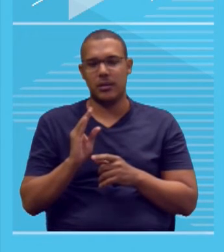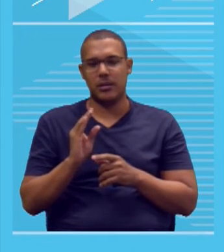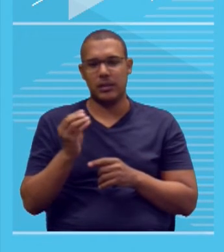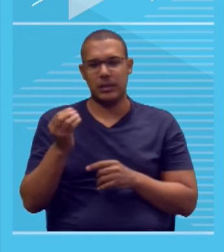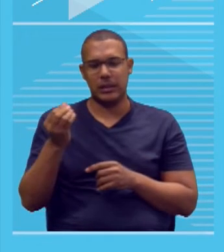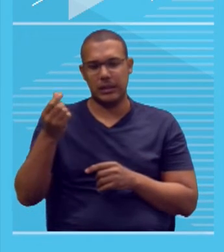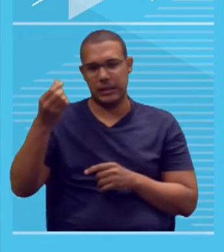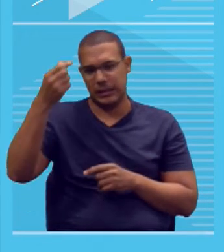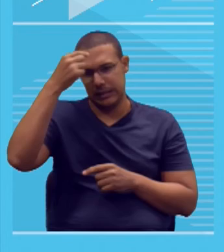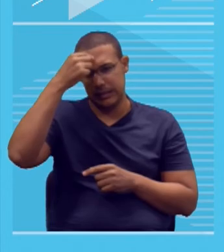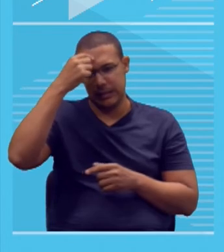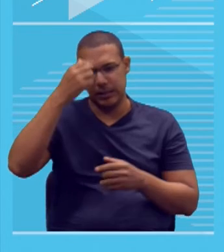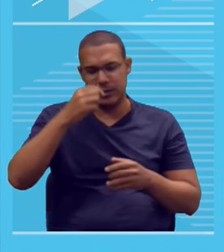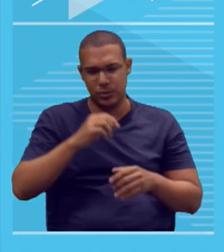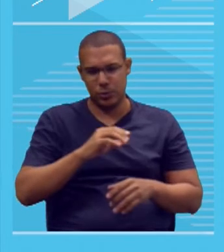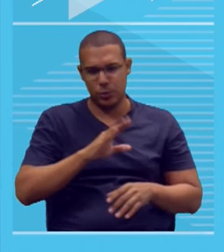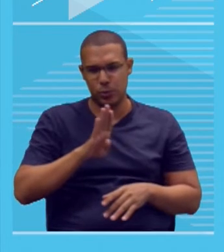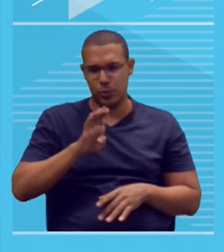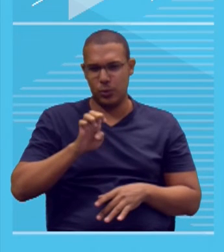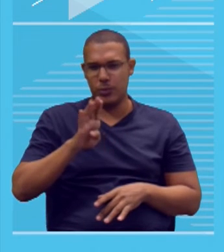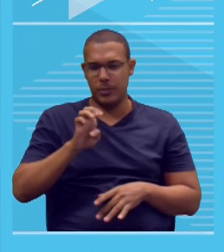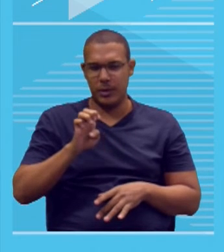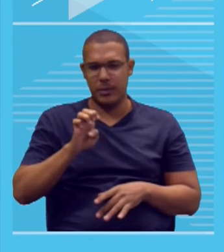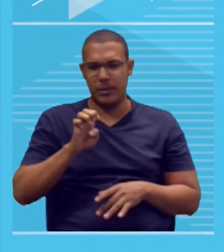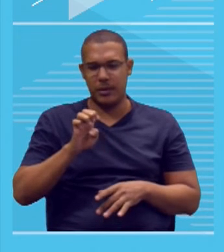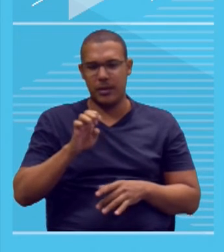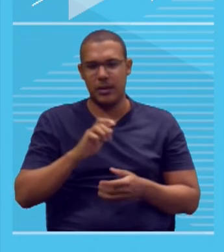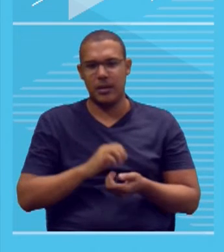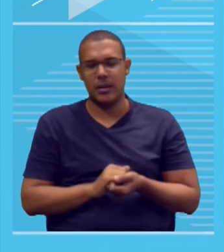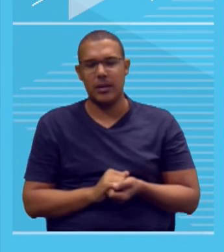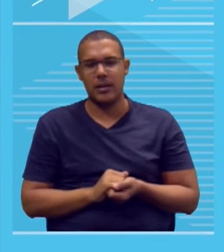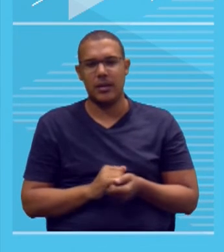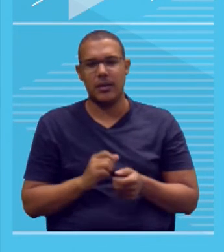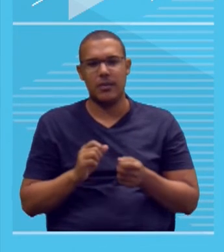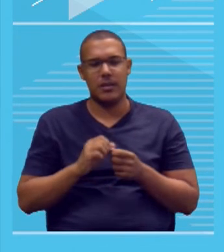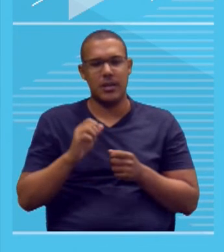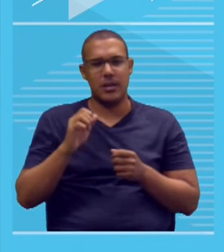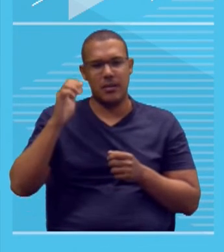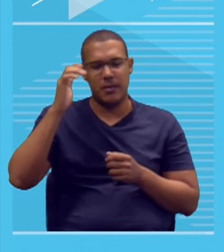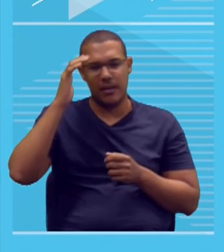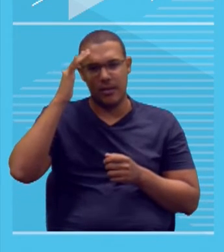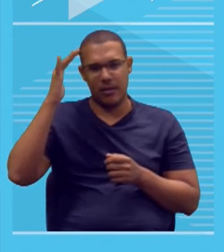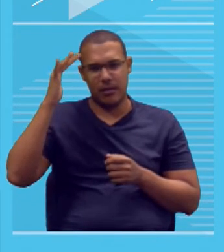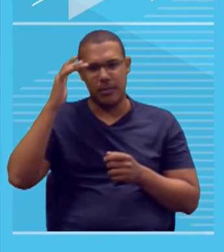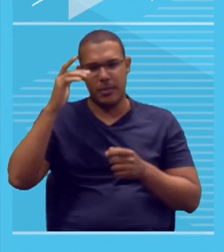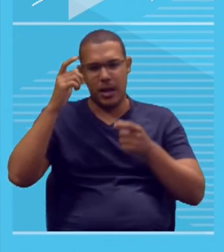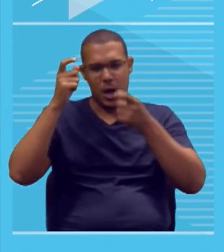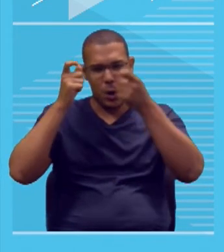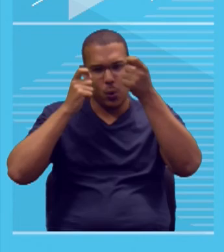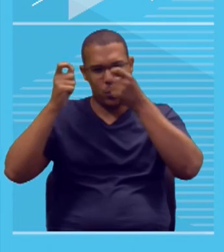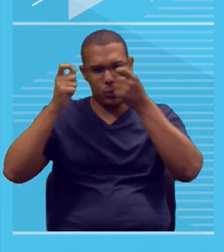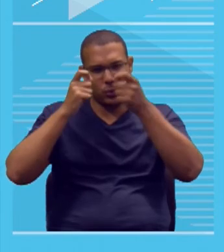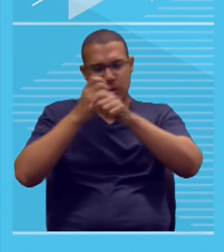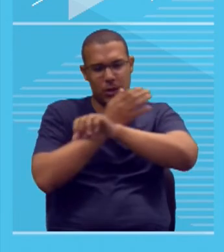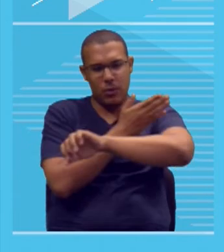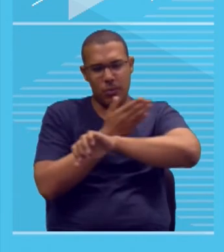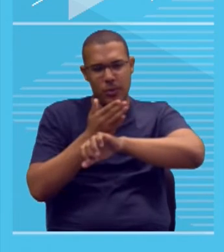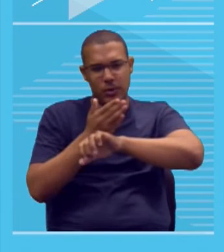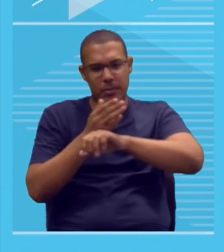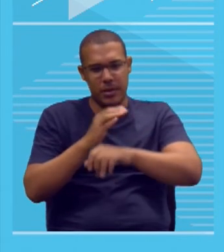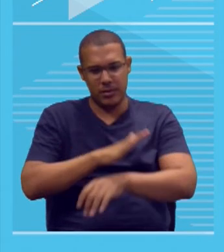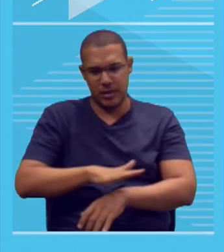na cabeça da criança, do jovem, que iria simular na mente dele certas situações, por exemplo, para controlar o comportamento do menino,